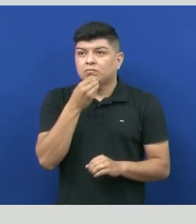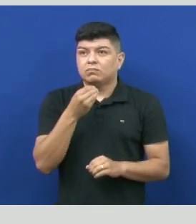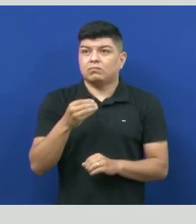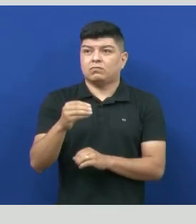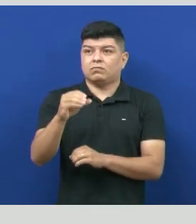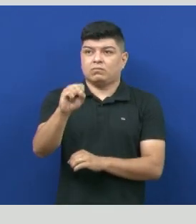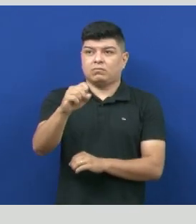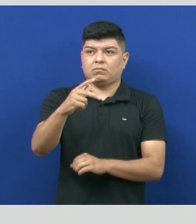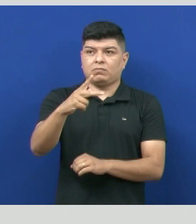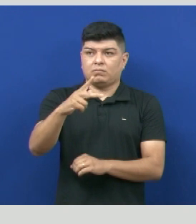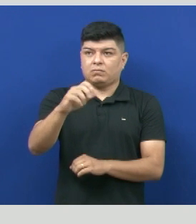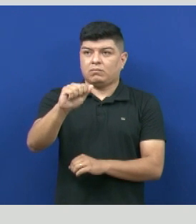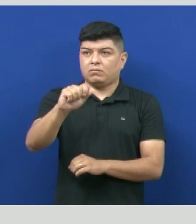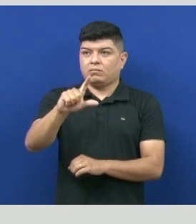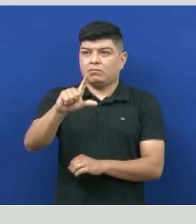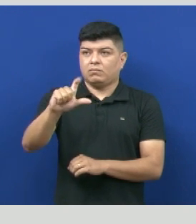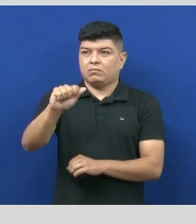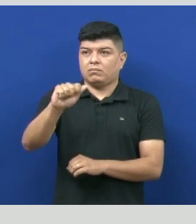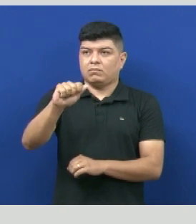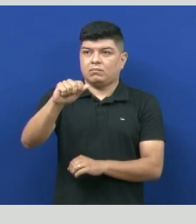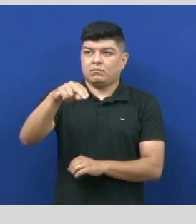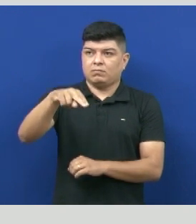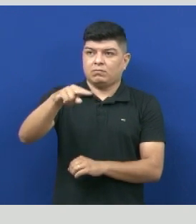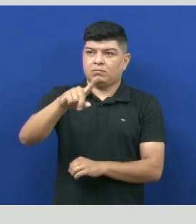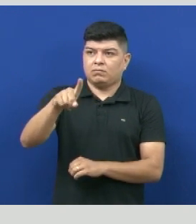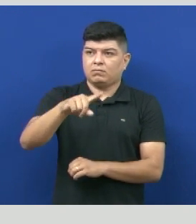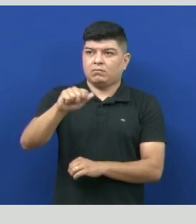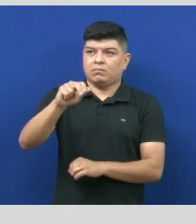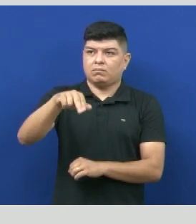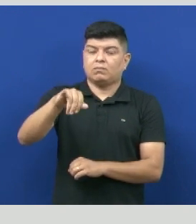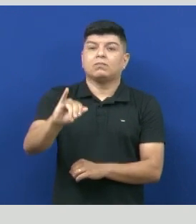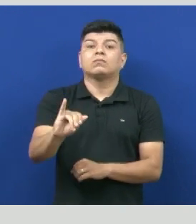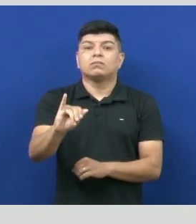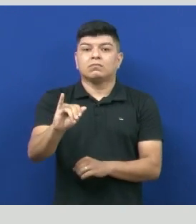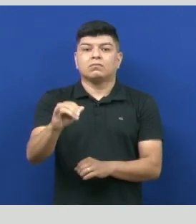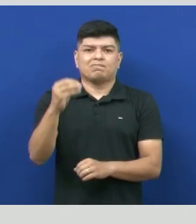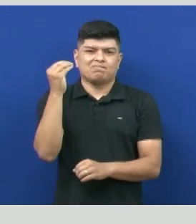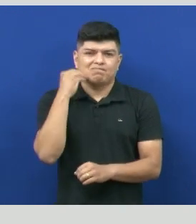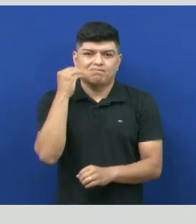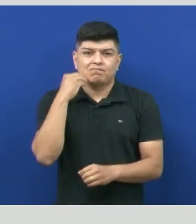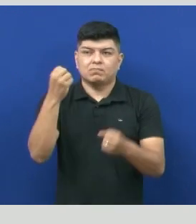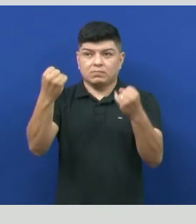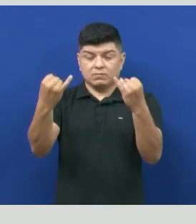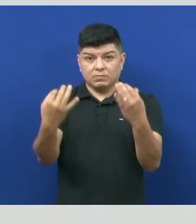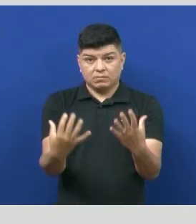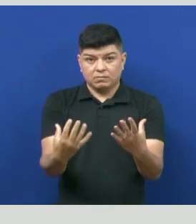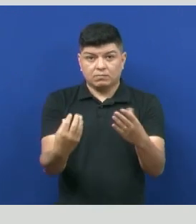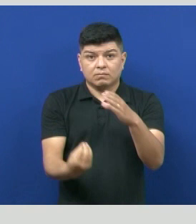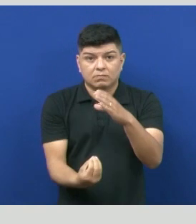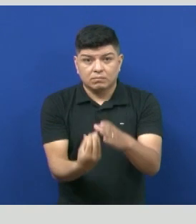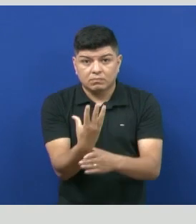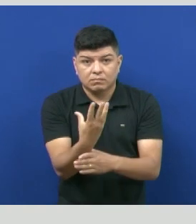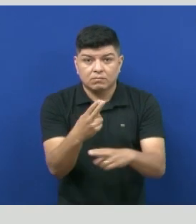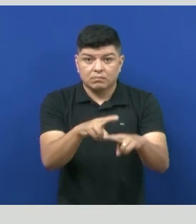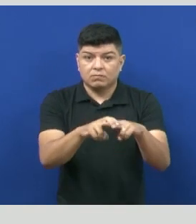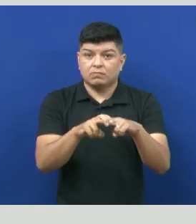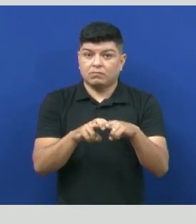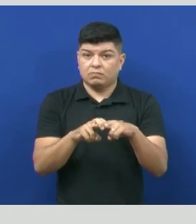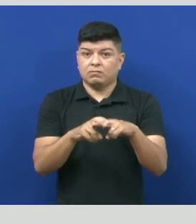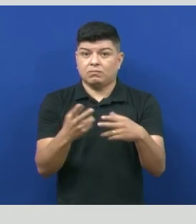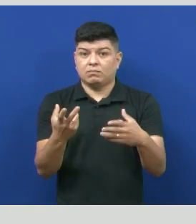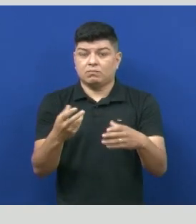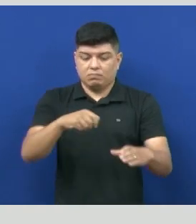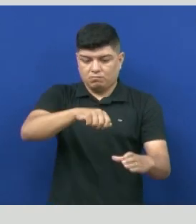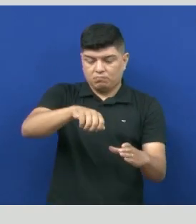Spallanzani. Spallanzani tentou explicar essa questão dos micro-organismos, para isso ele pegou um